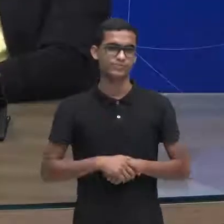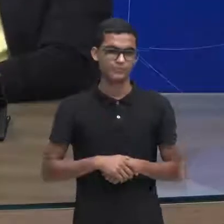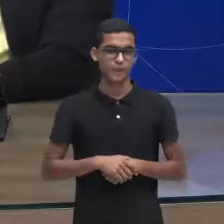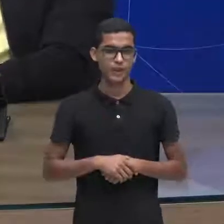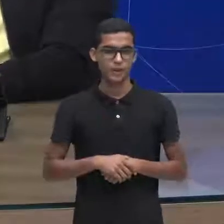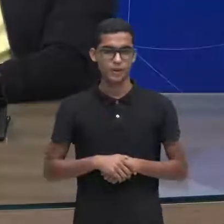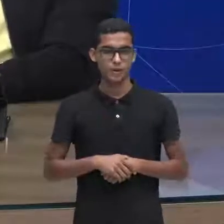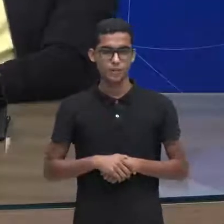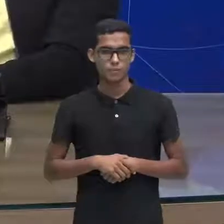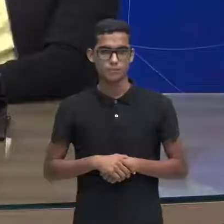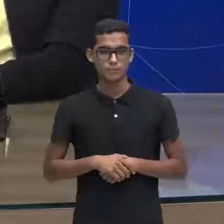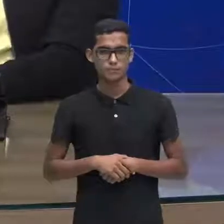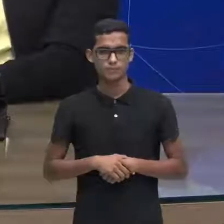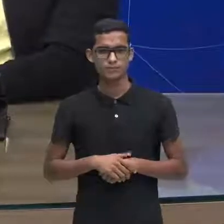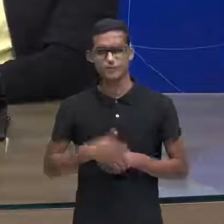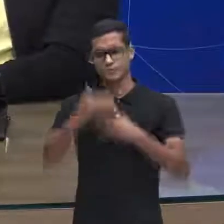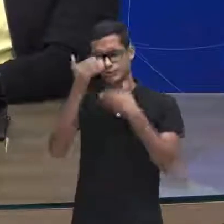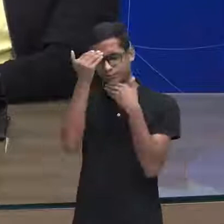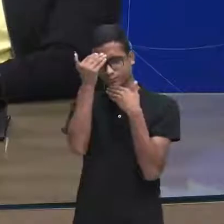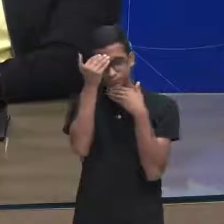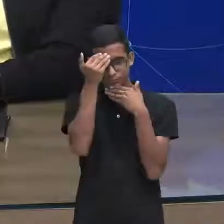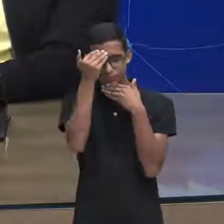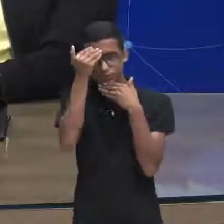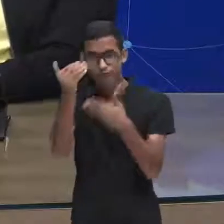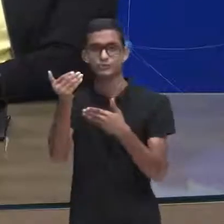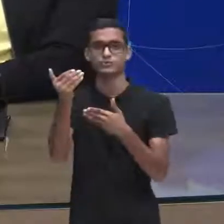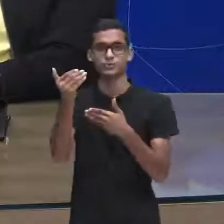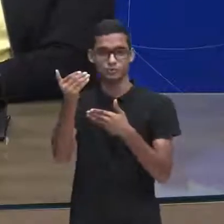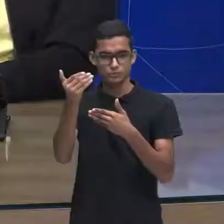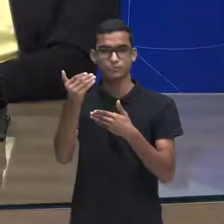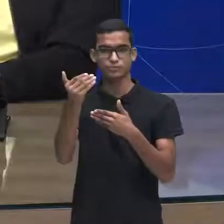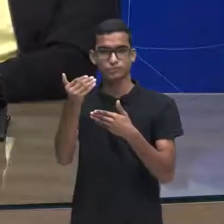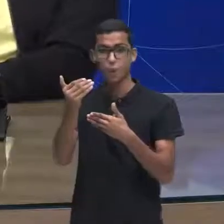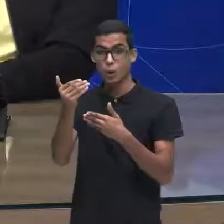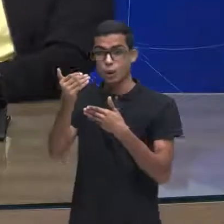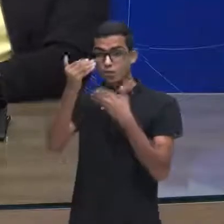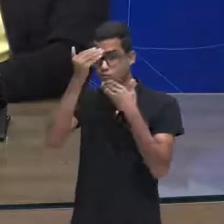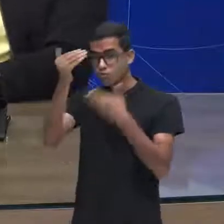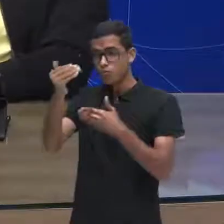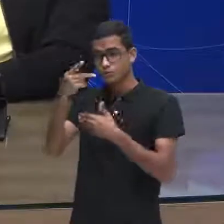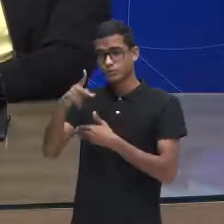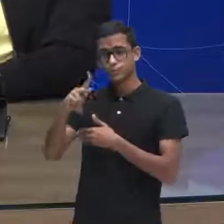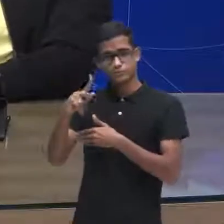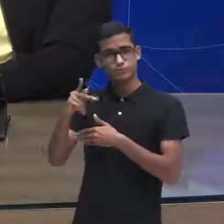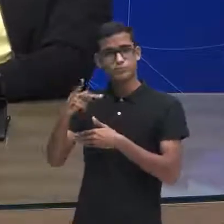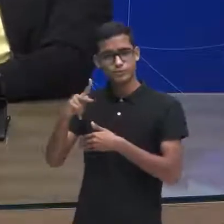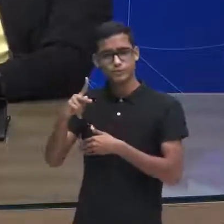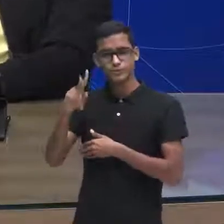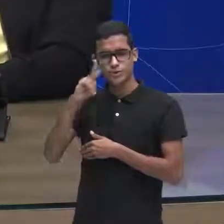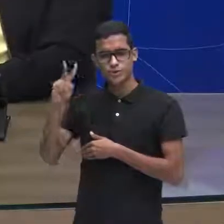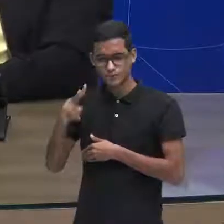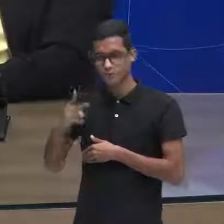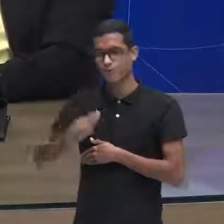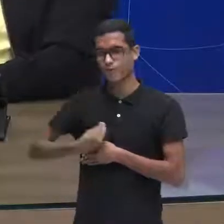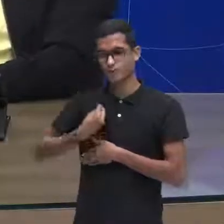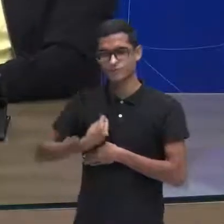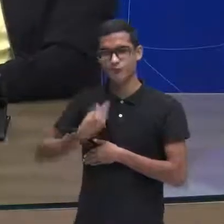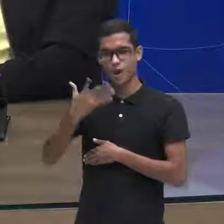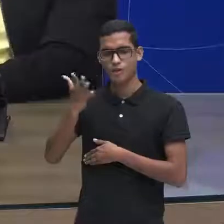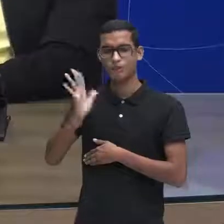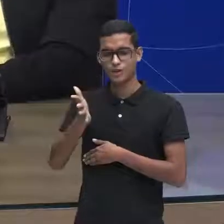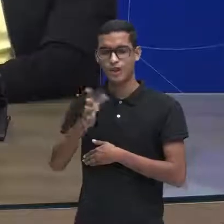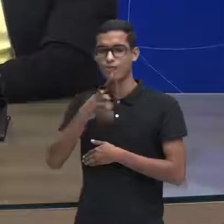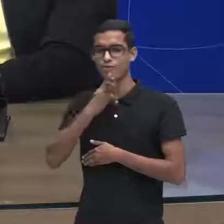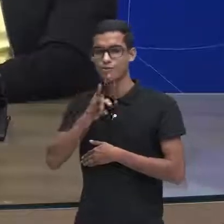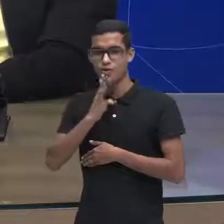trechos da narrativa do Paulo eu comecei a identificar porque eu conheço um pouco a história do Paulo eu tive a honra de conhecer e